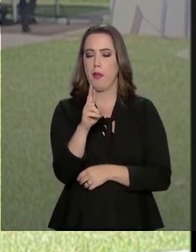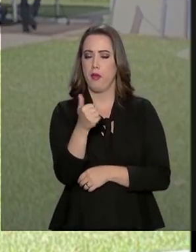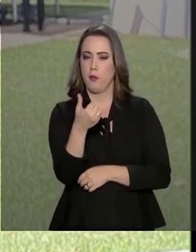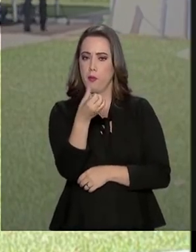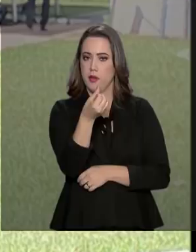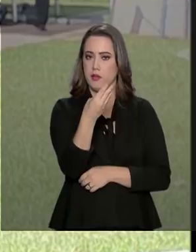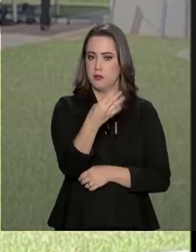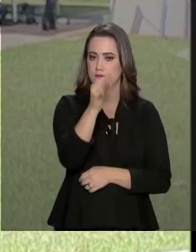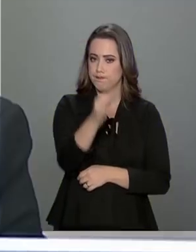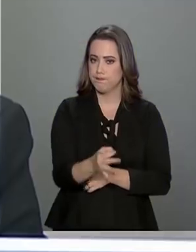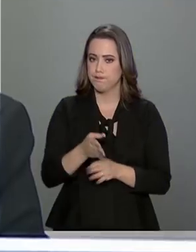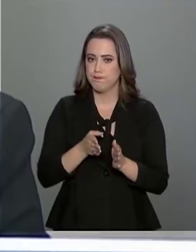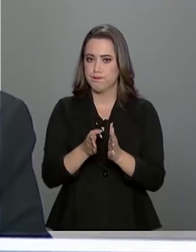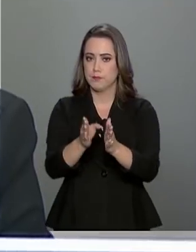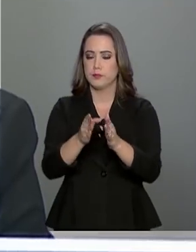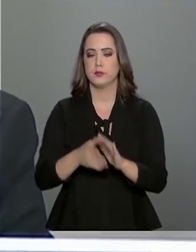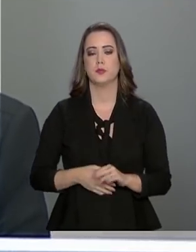ouvi-lo